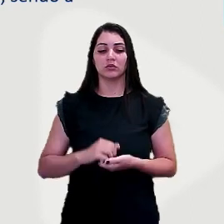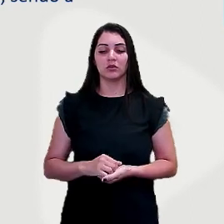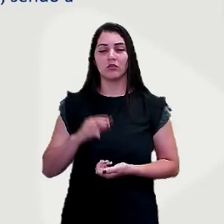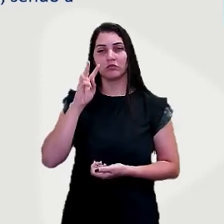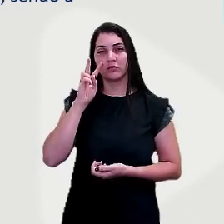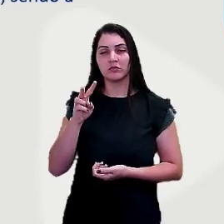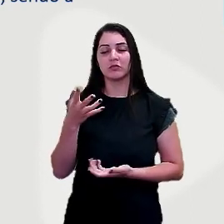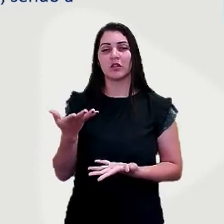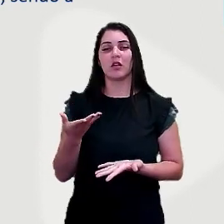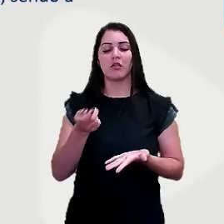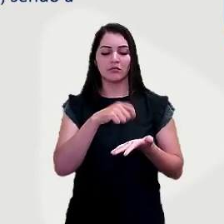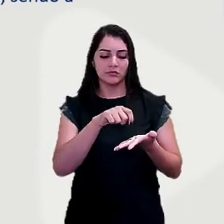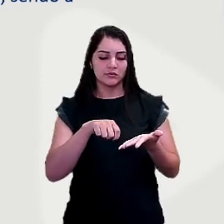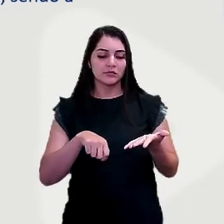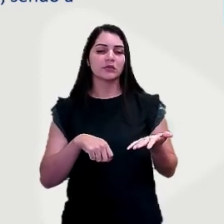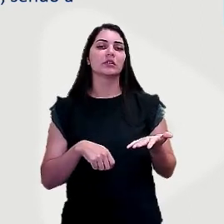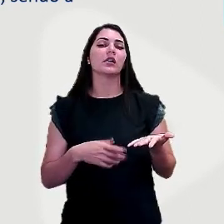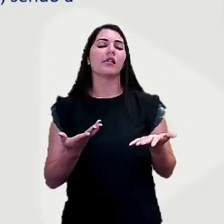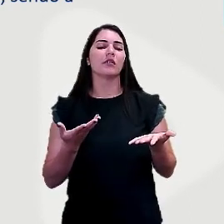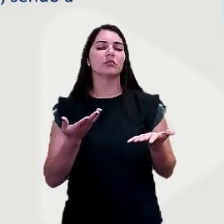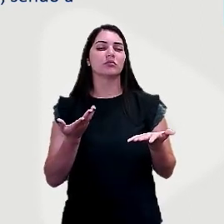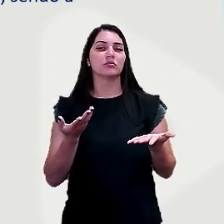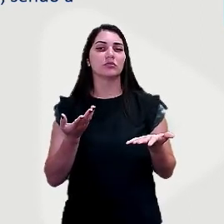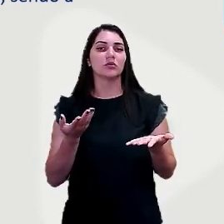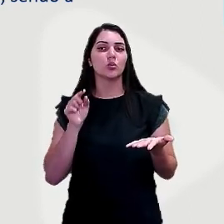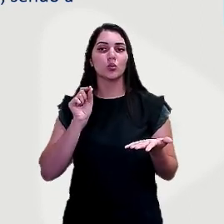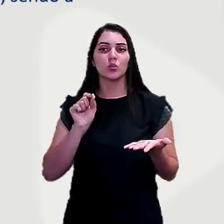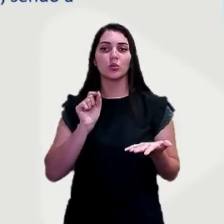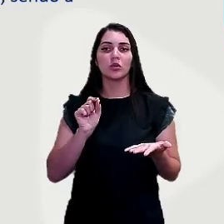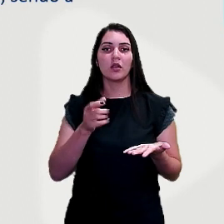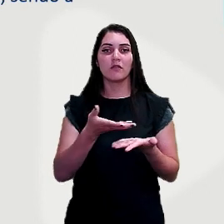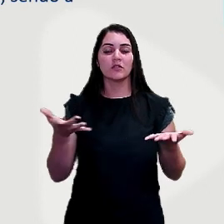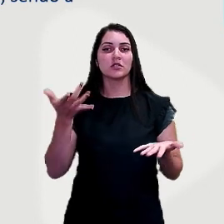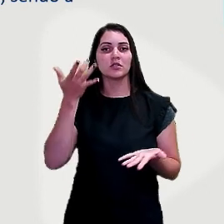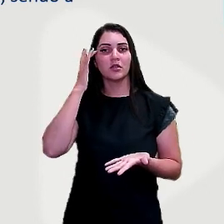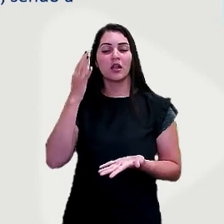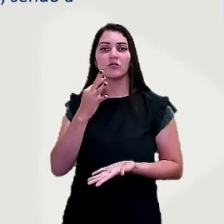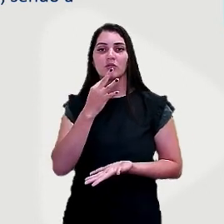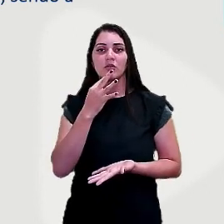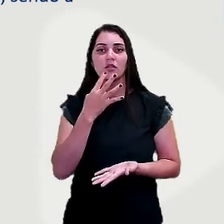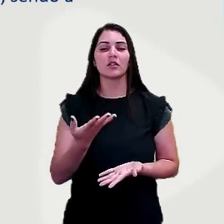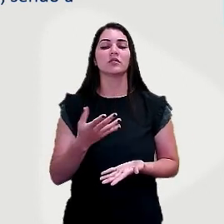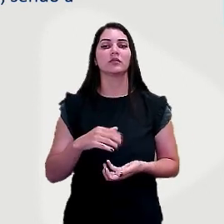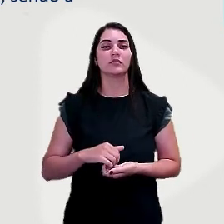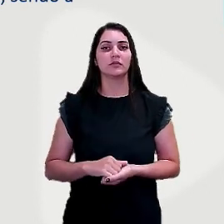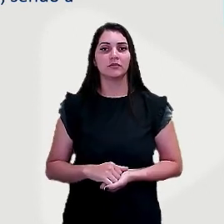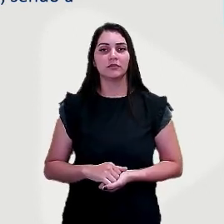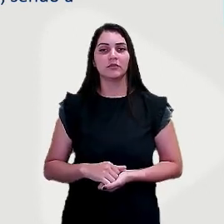uma olhadinha aí, pega o caderno, dá uma olhadinha e aí, o que vocês conhecem, pelo que a gente